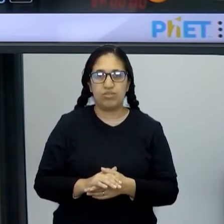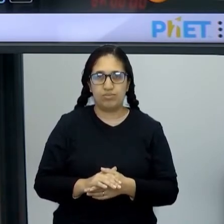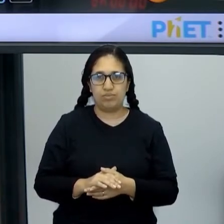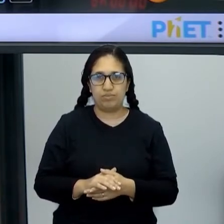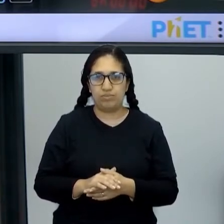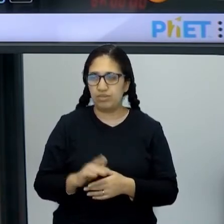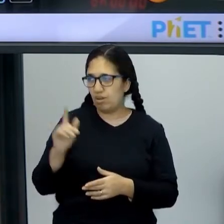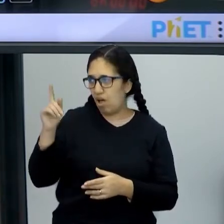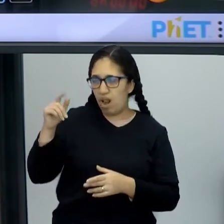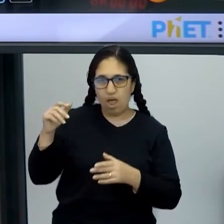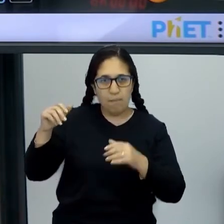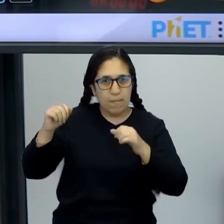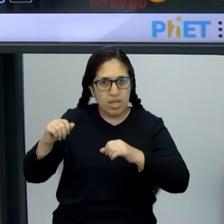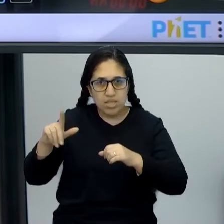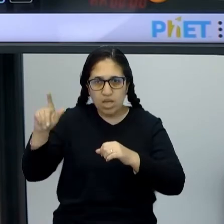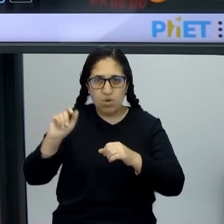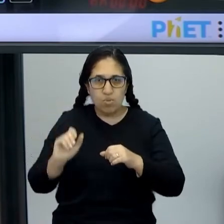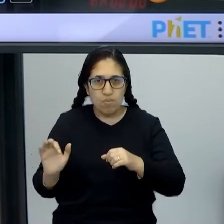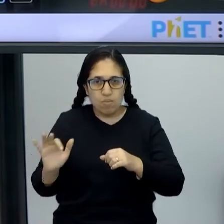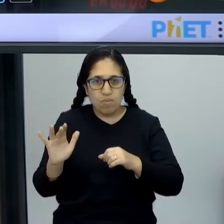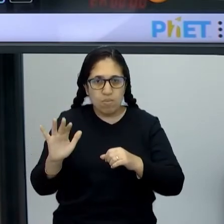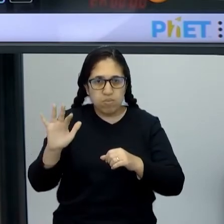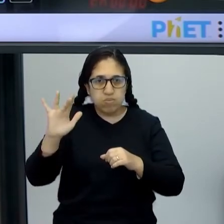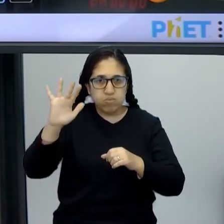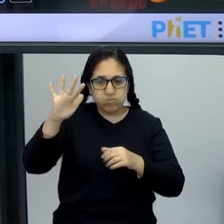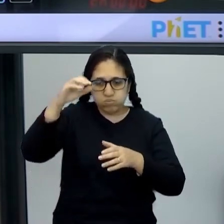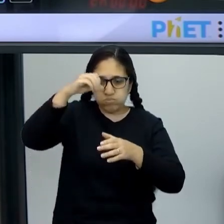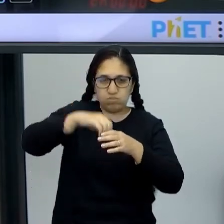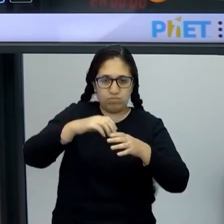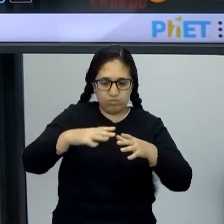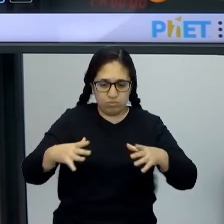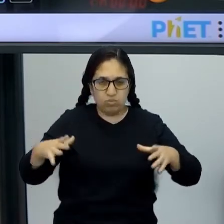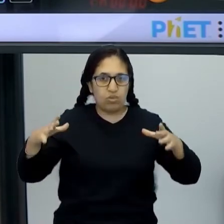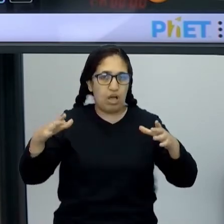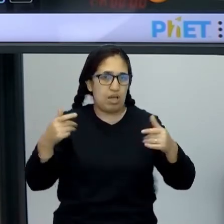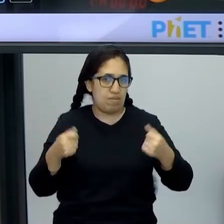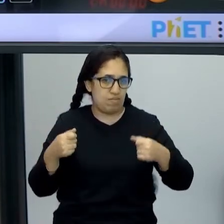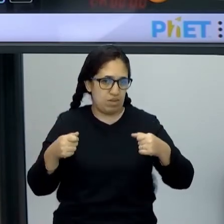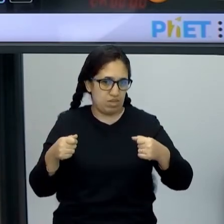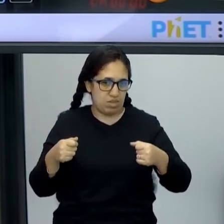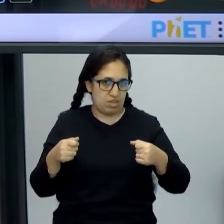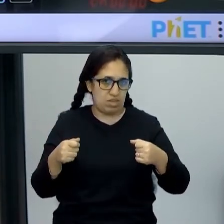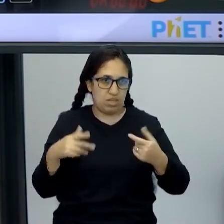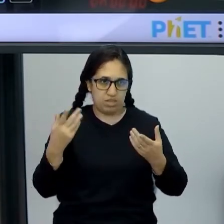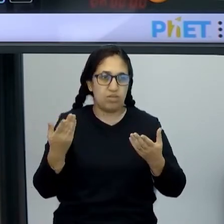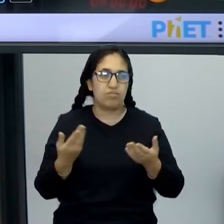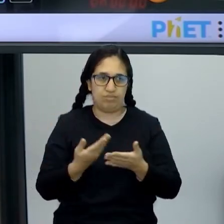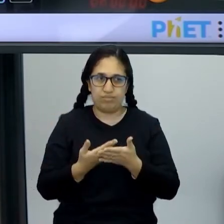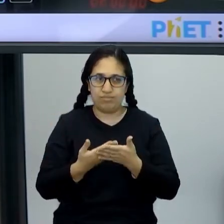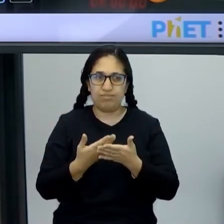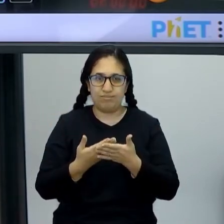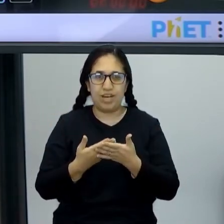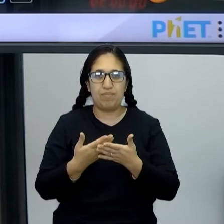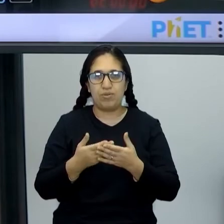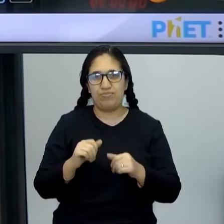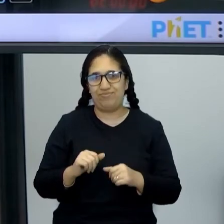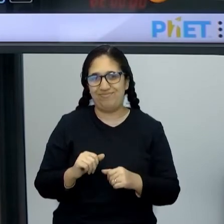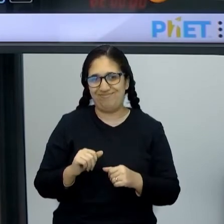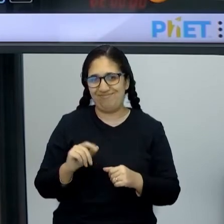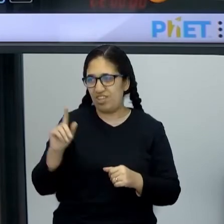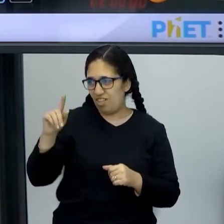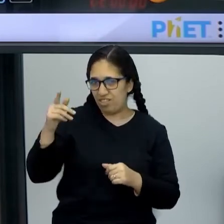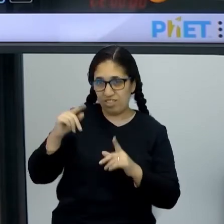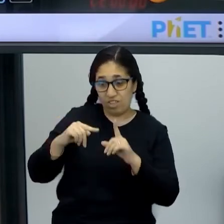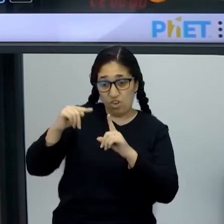olha pra pressão, porque um gás você sempre tem que pôr dentro de algum lugar, senão você não consegue estudar. Então, você olha pro volume,